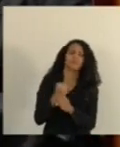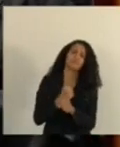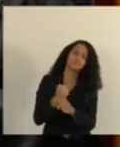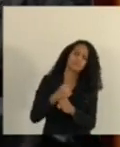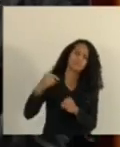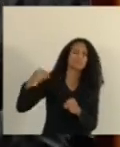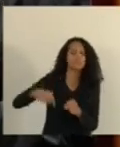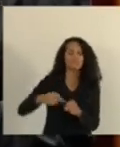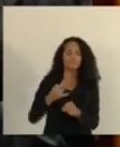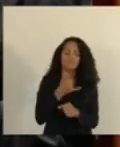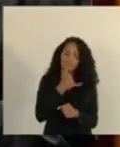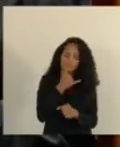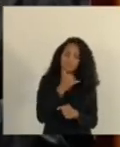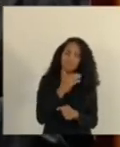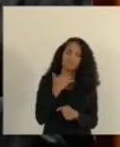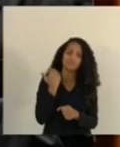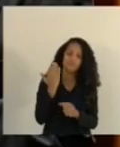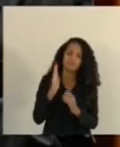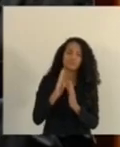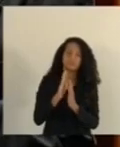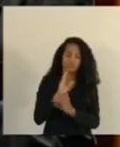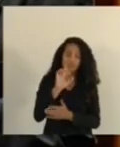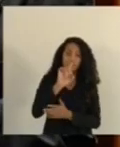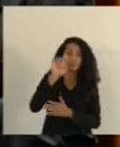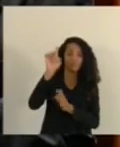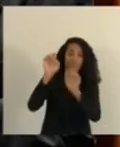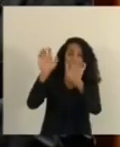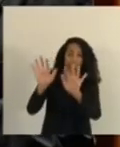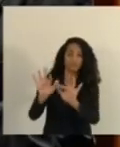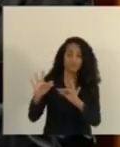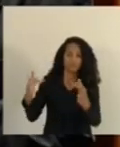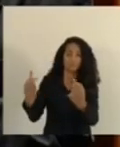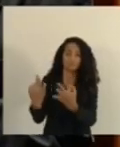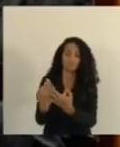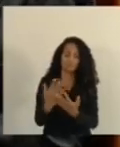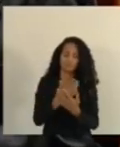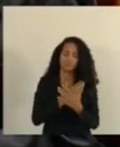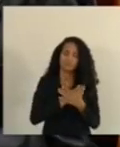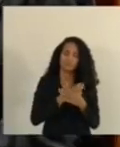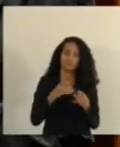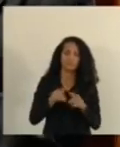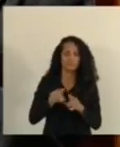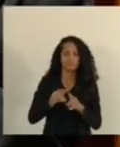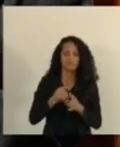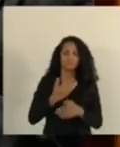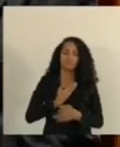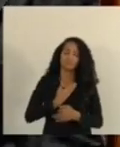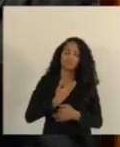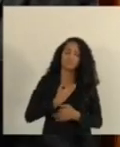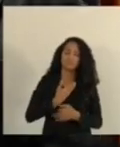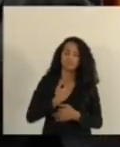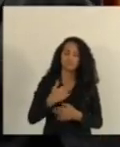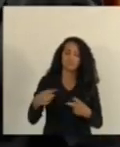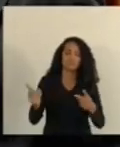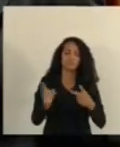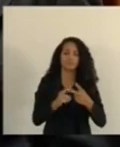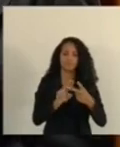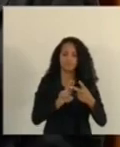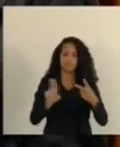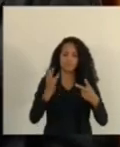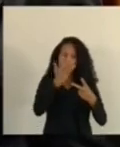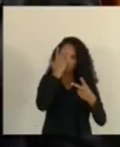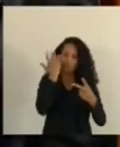infelizmente, faleceu. Que Deus conforte a família, conforte também os amigos e a família policial civil. O